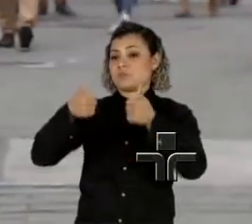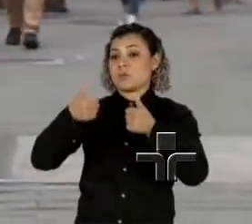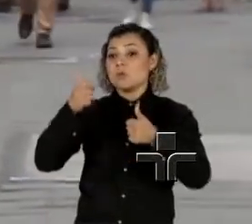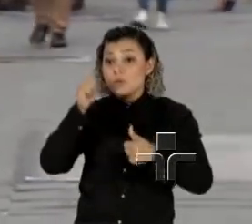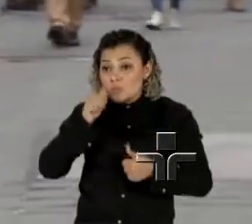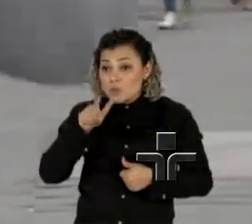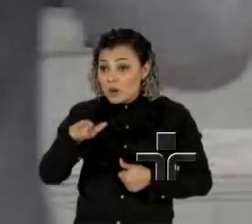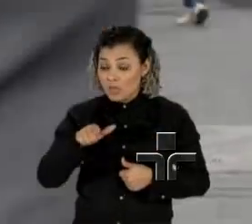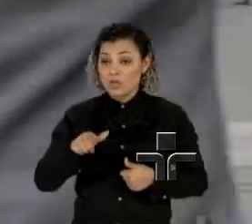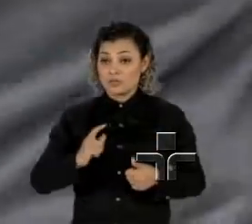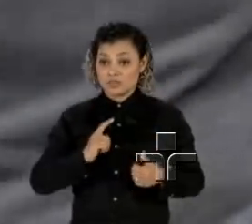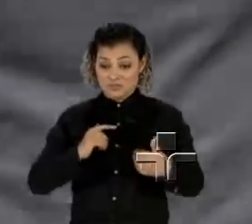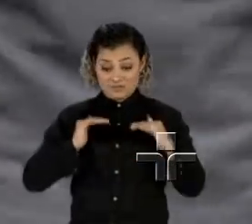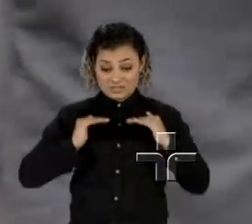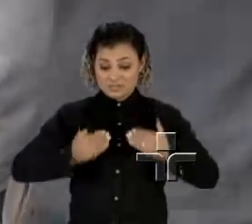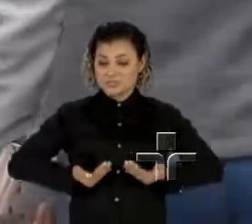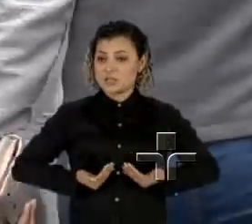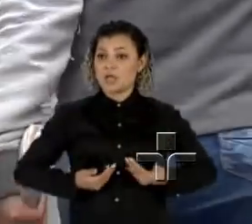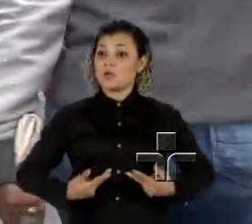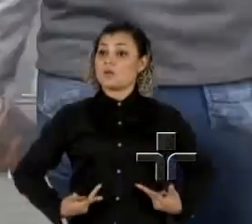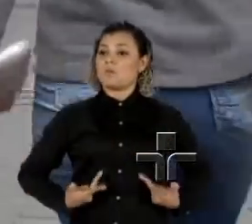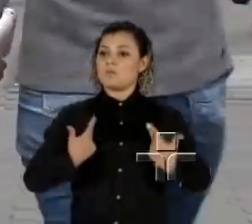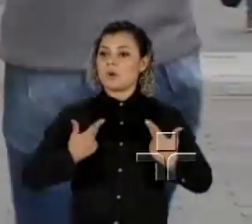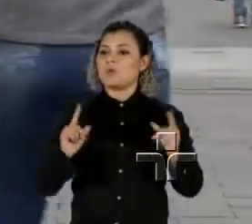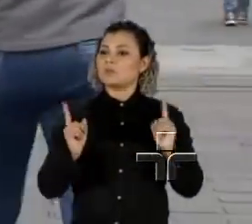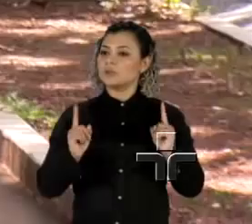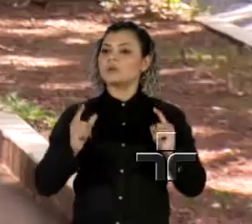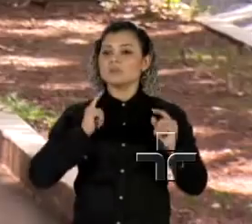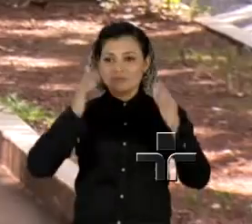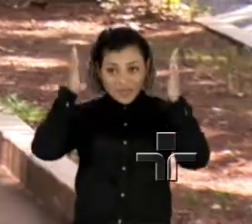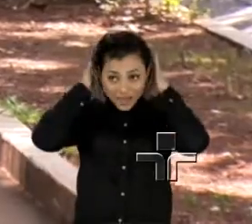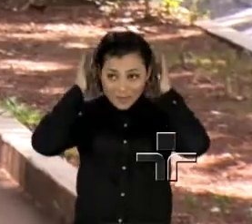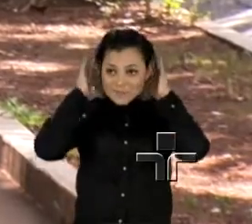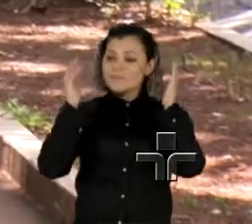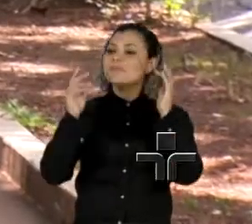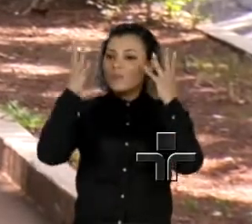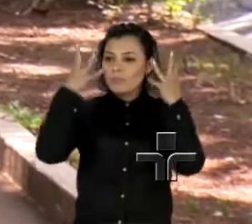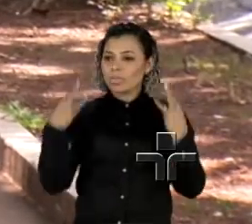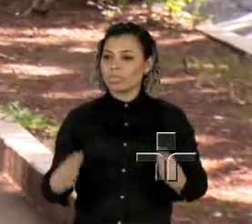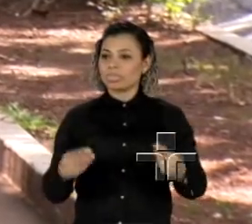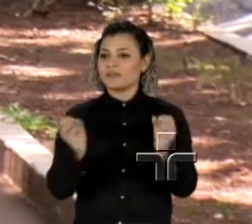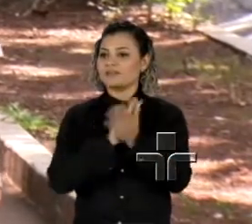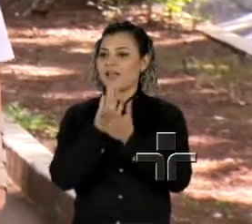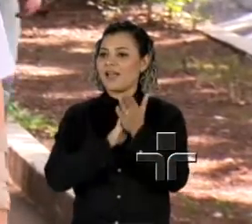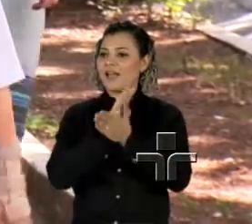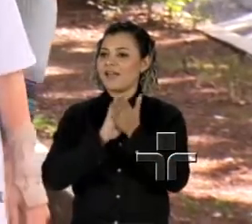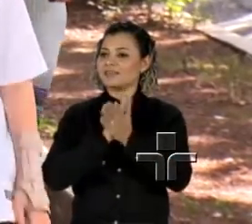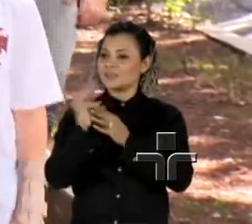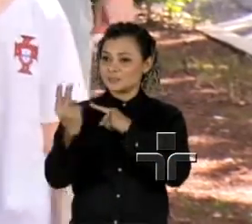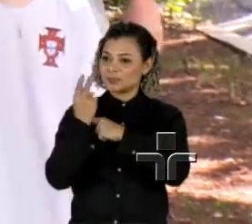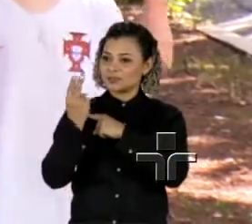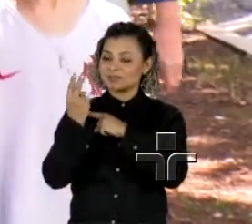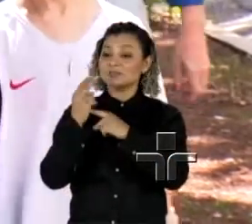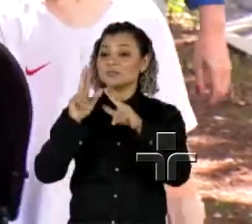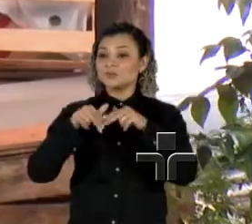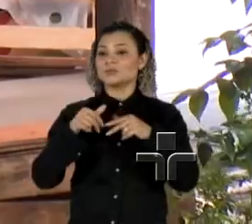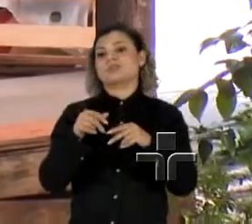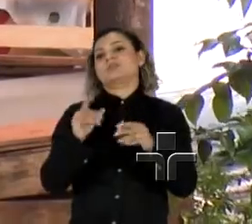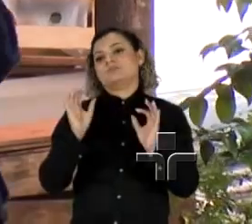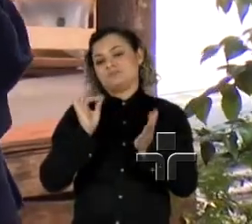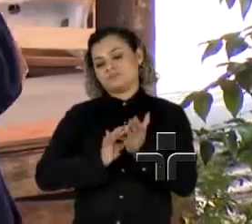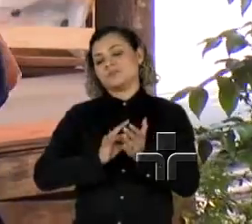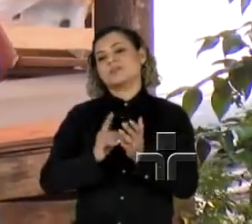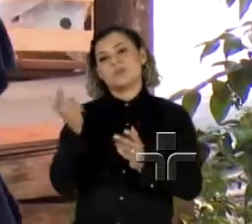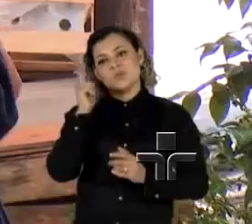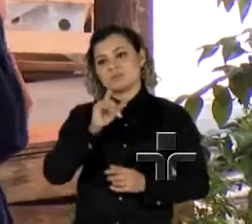conseguiu preservar parte dos cabelos e você consegue, então, curar esse tumor em uma porcentagem muito maior do que se